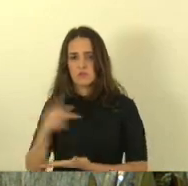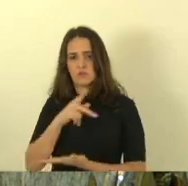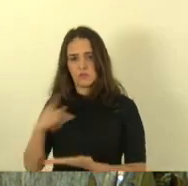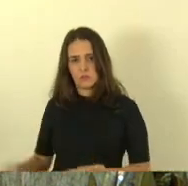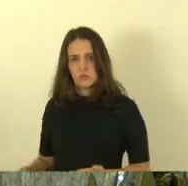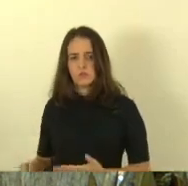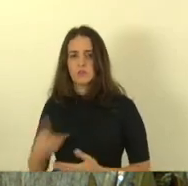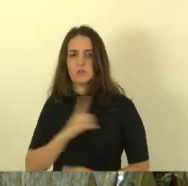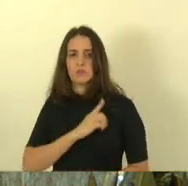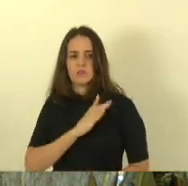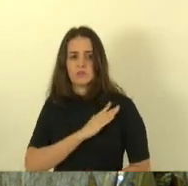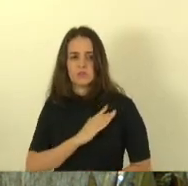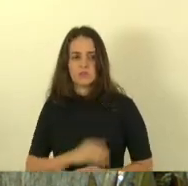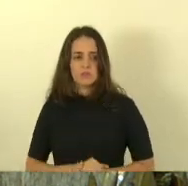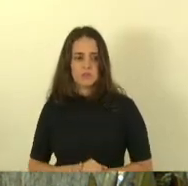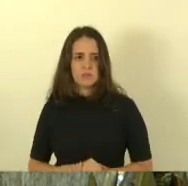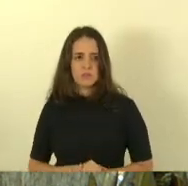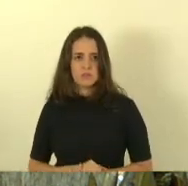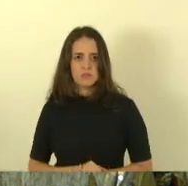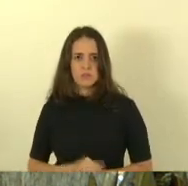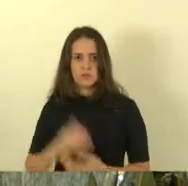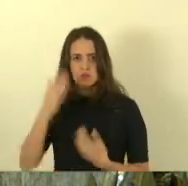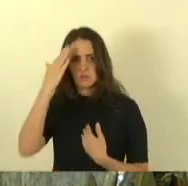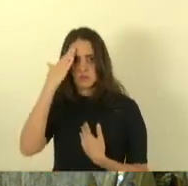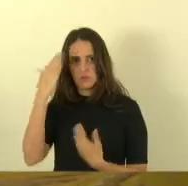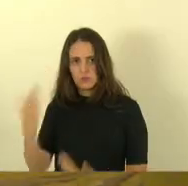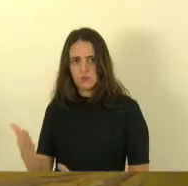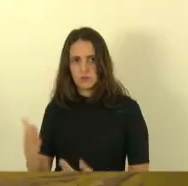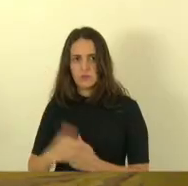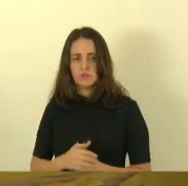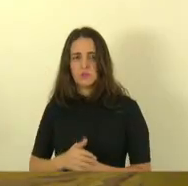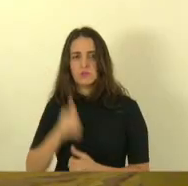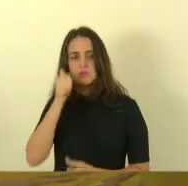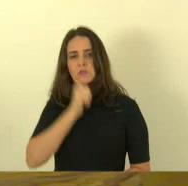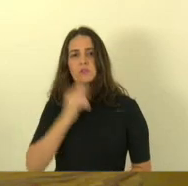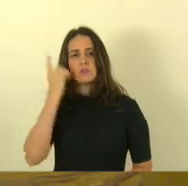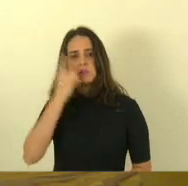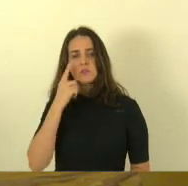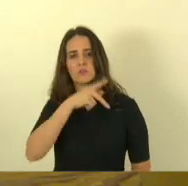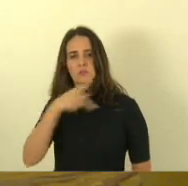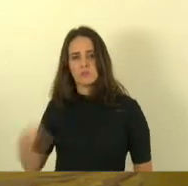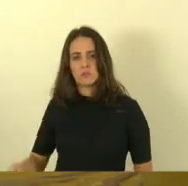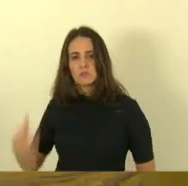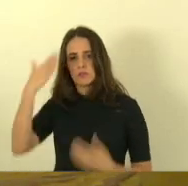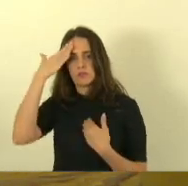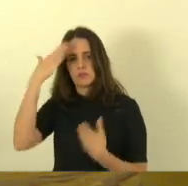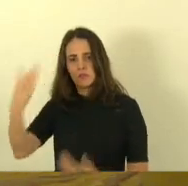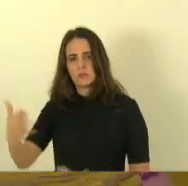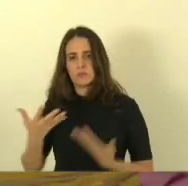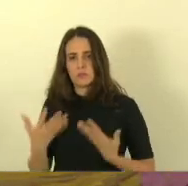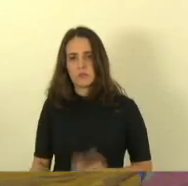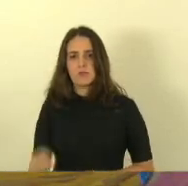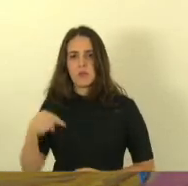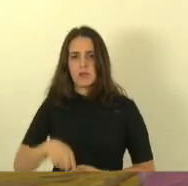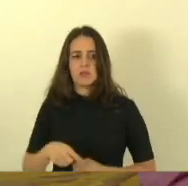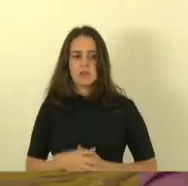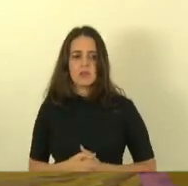Danilo faço agradecimento aí a Irine e o presidente da mesa muito obrigado por nós recebê-lo